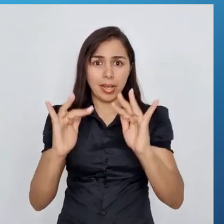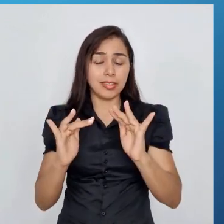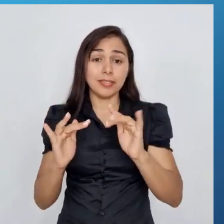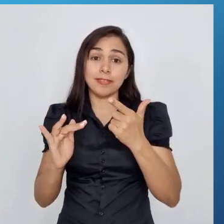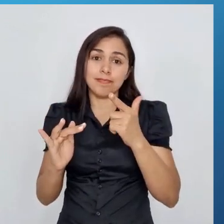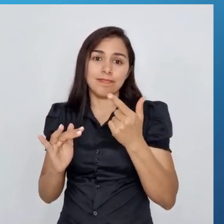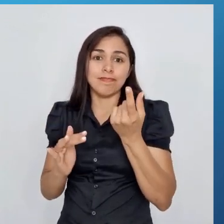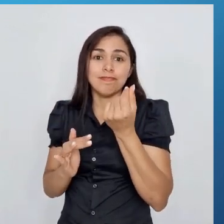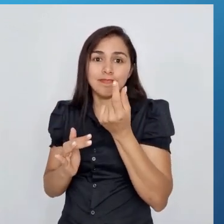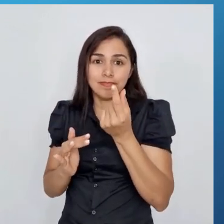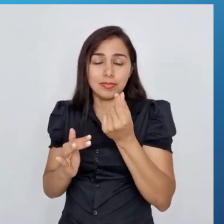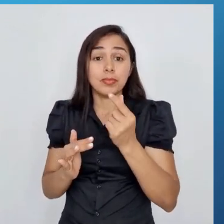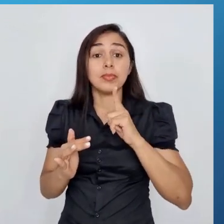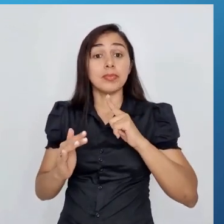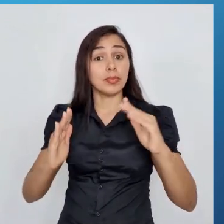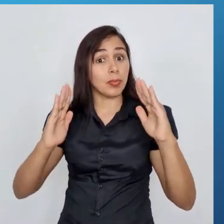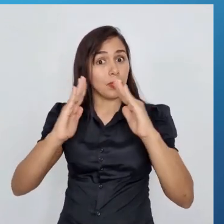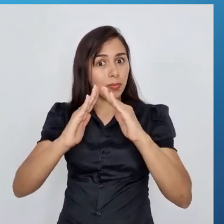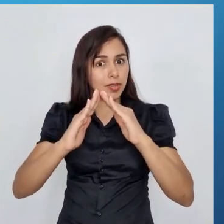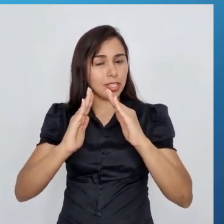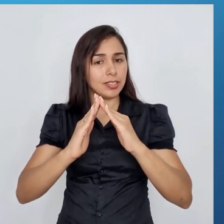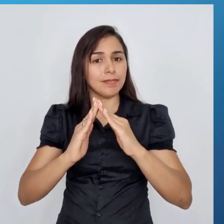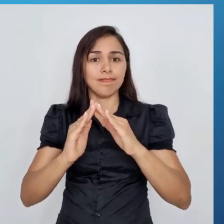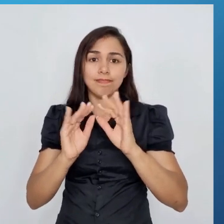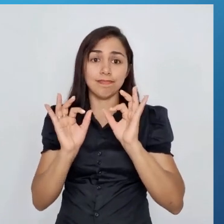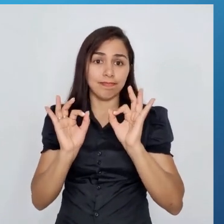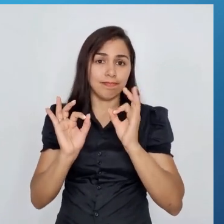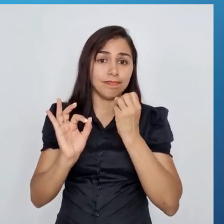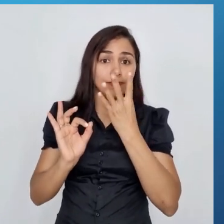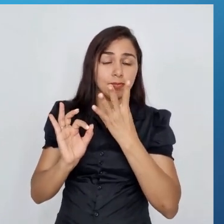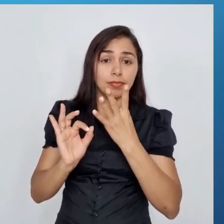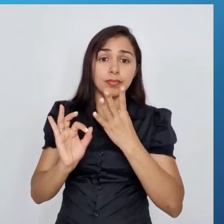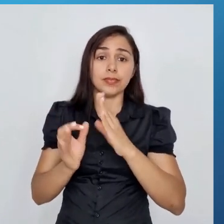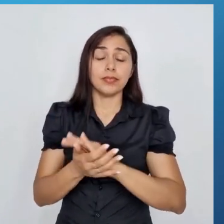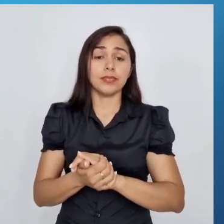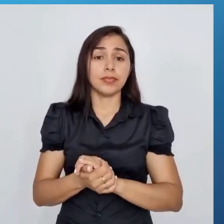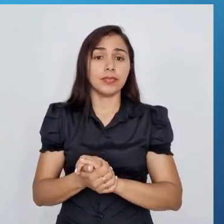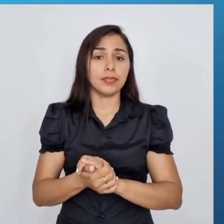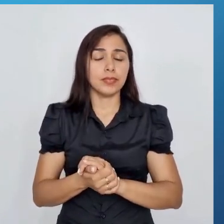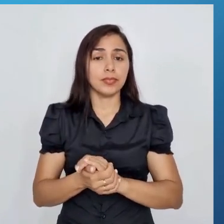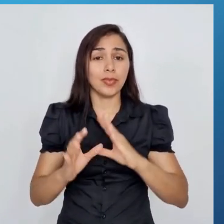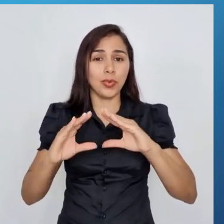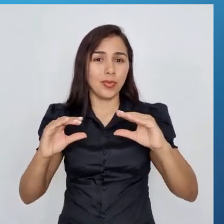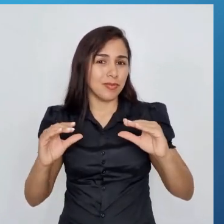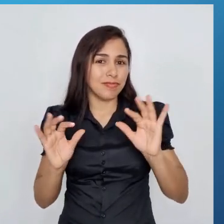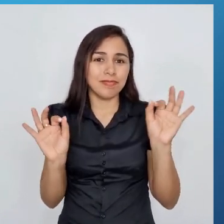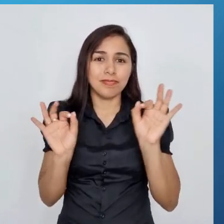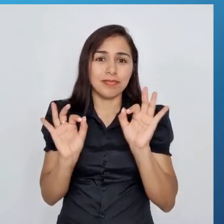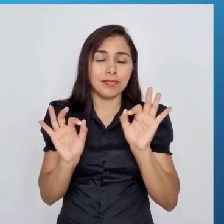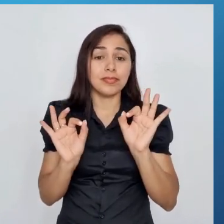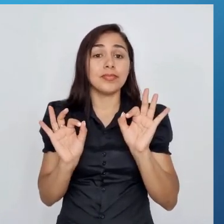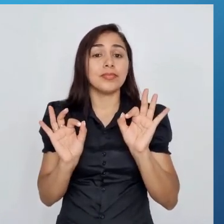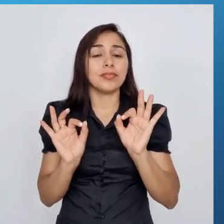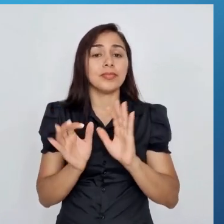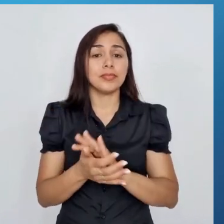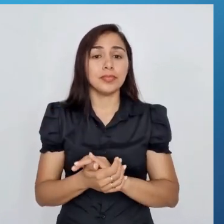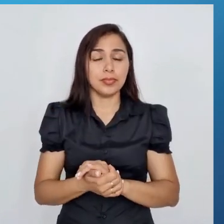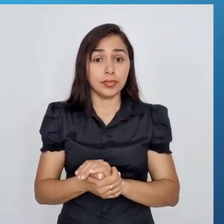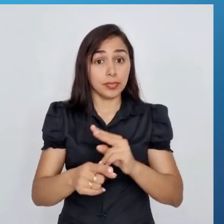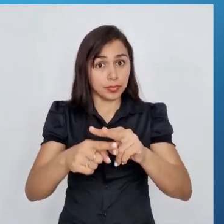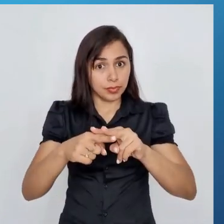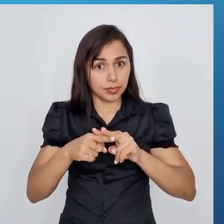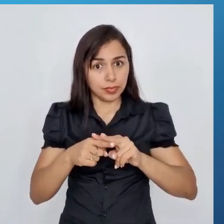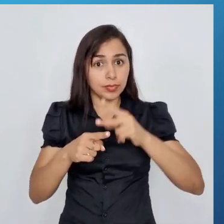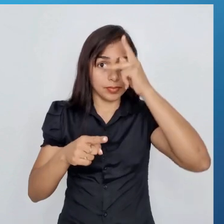moradia digna, né? Com o mínimo de conforto. E aí, o que que acontece? Elas procuram